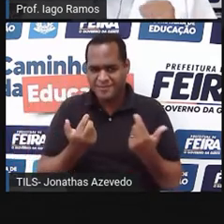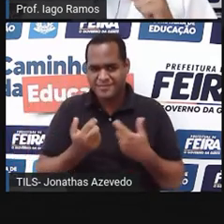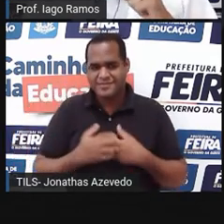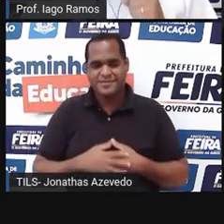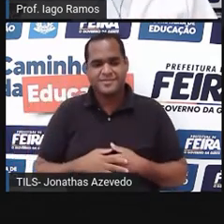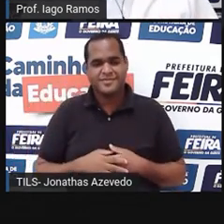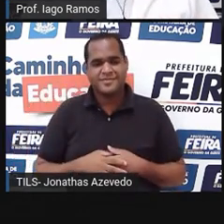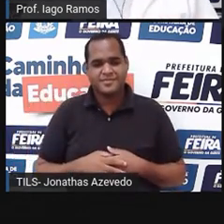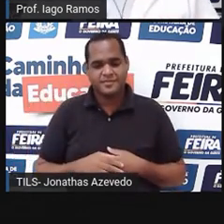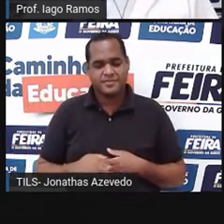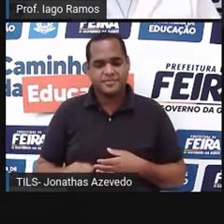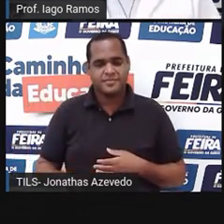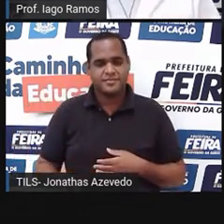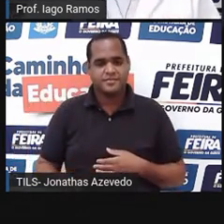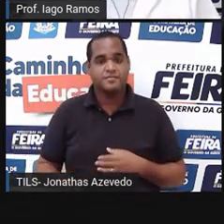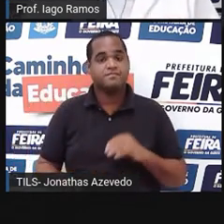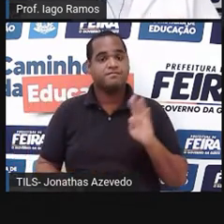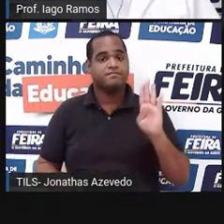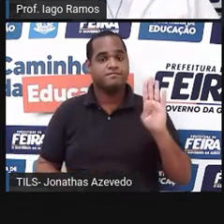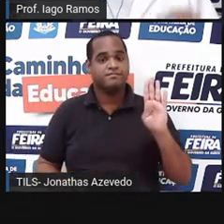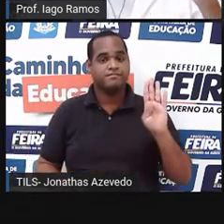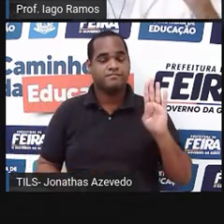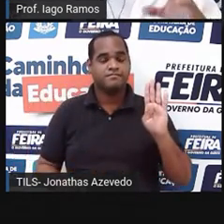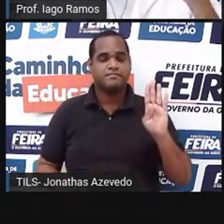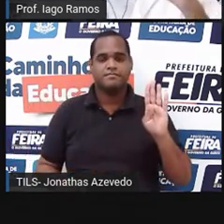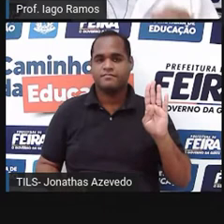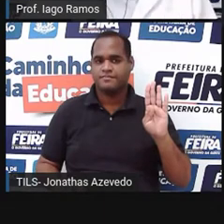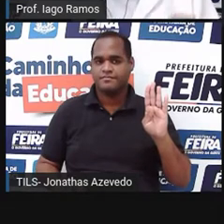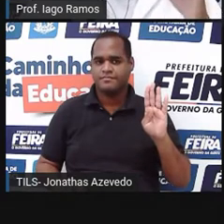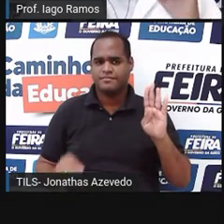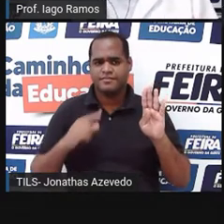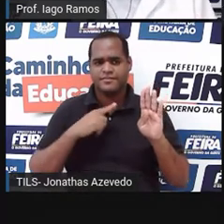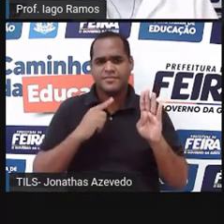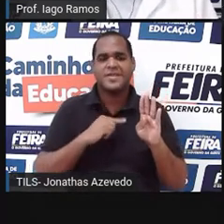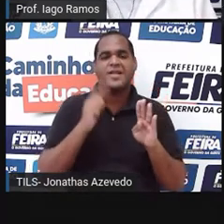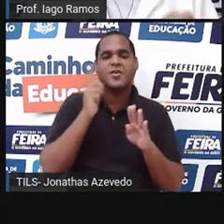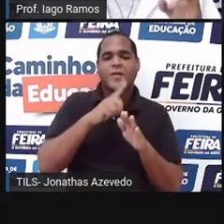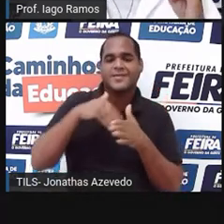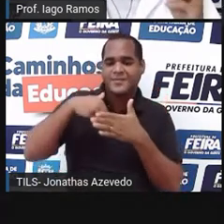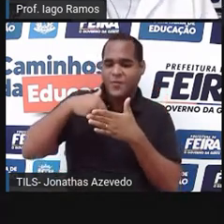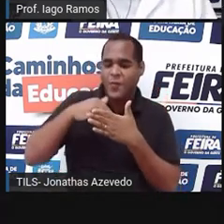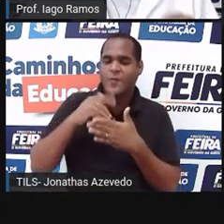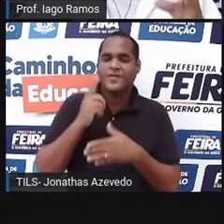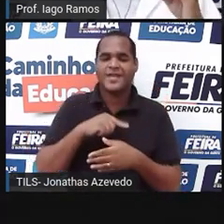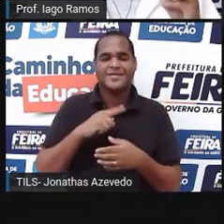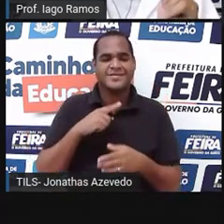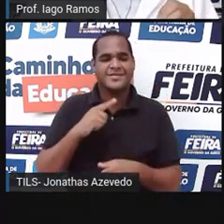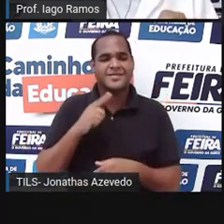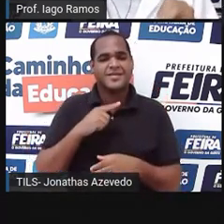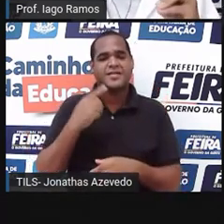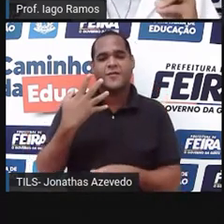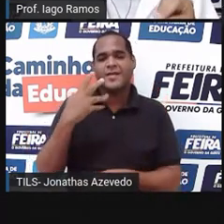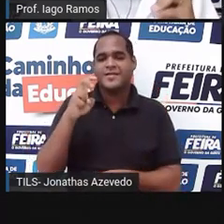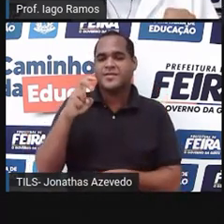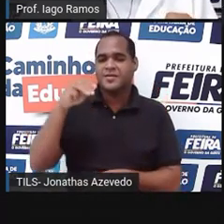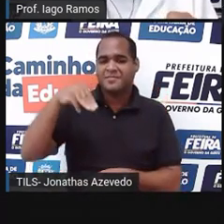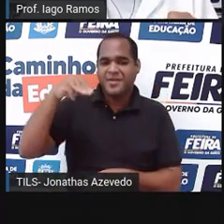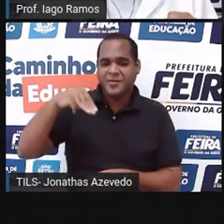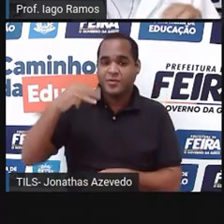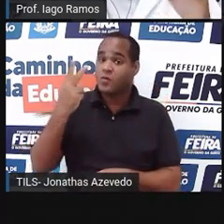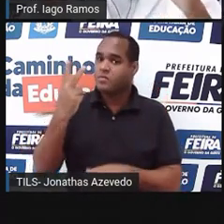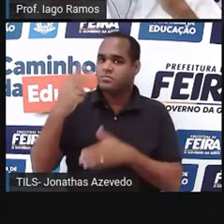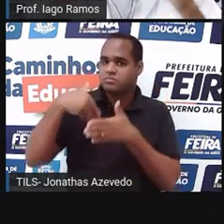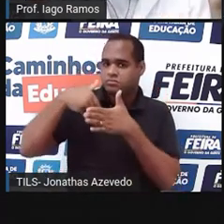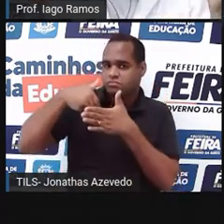Olha a pergunta do item B. Se dois gols foram marcados nos primeiros 45 minutos da